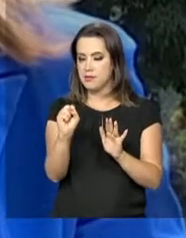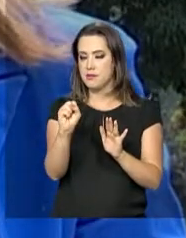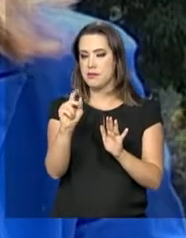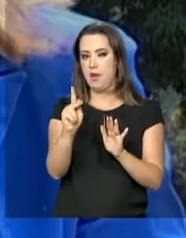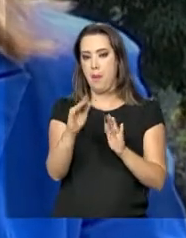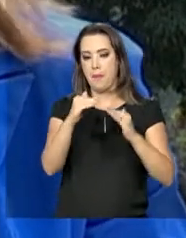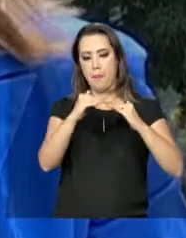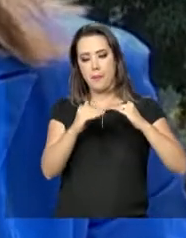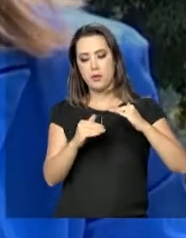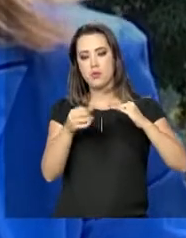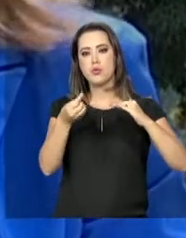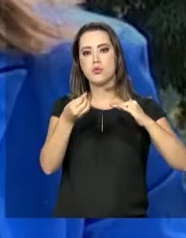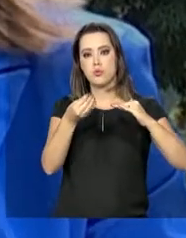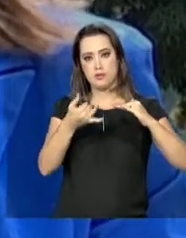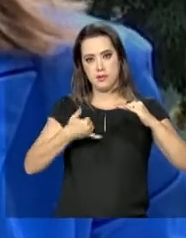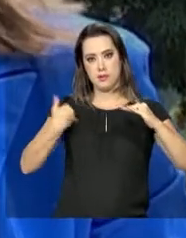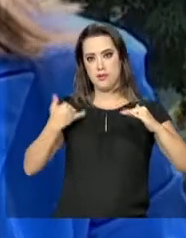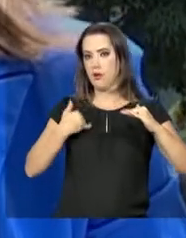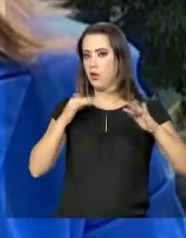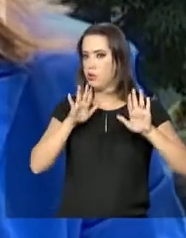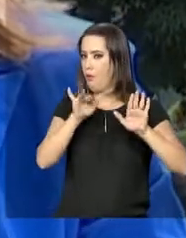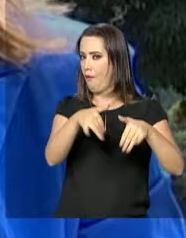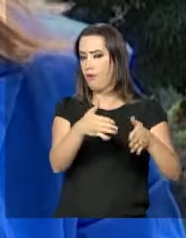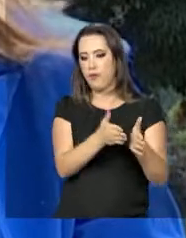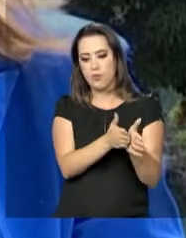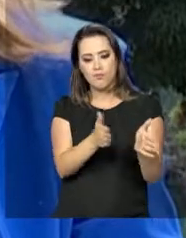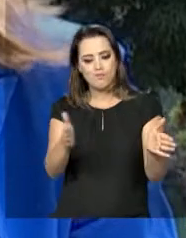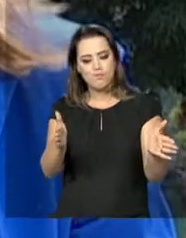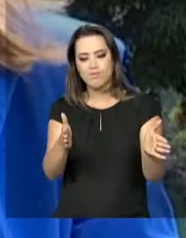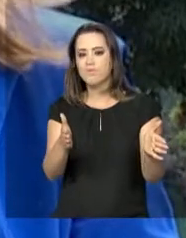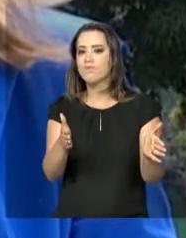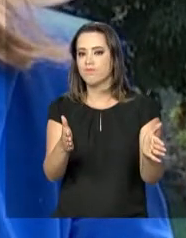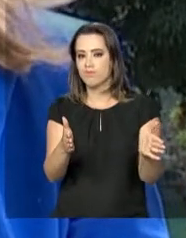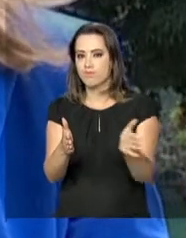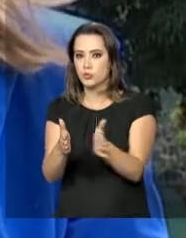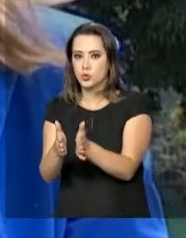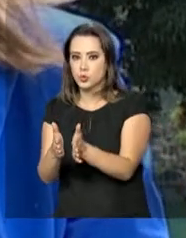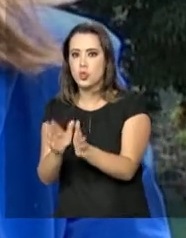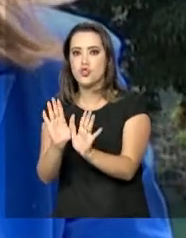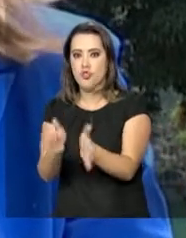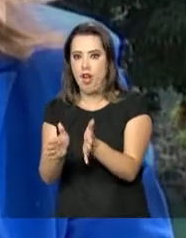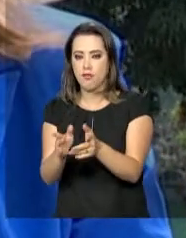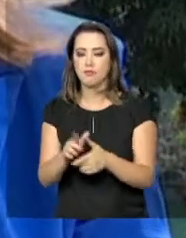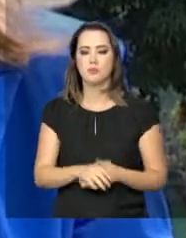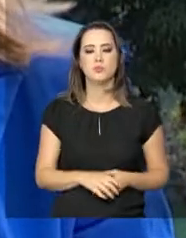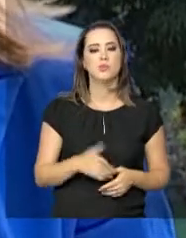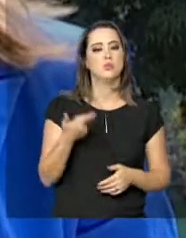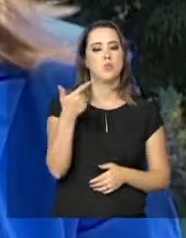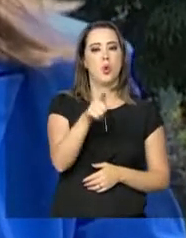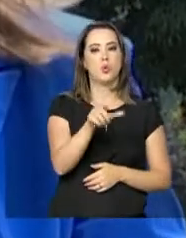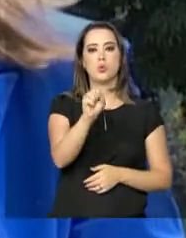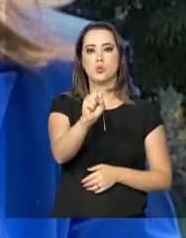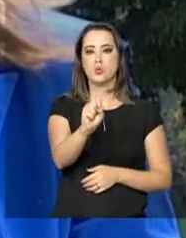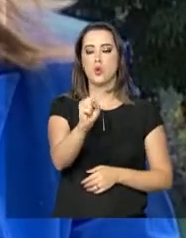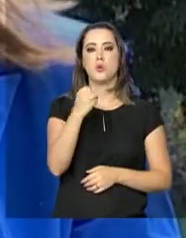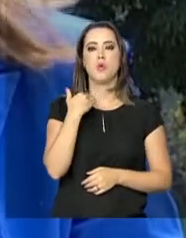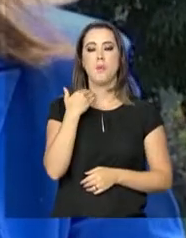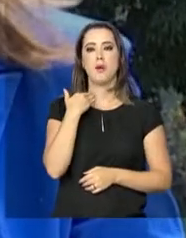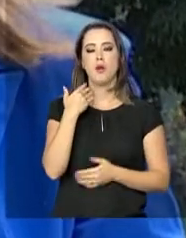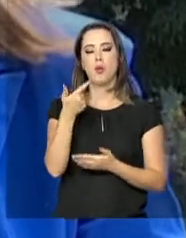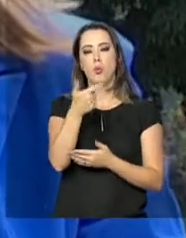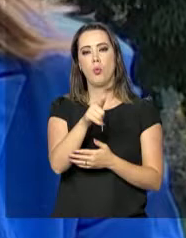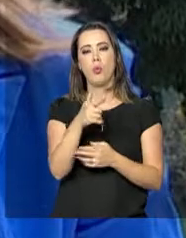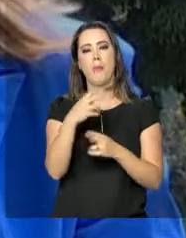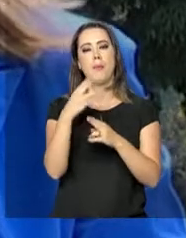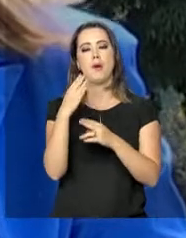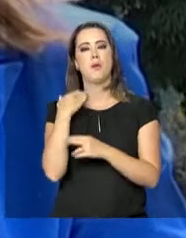resgate do dinheiro. O Ministério do Planejamento e a FEBRABAN fizeram uma parceria com outros 8 bancos, além da Caixa